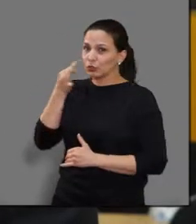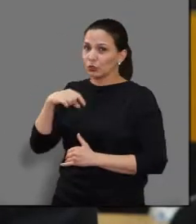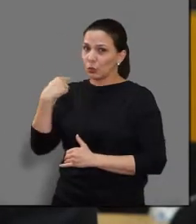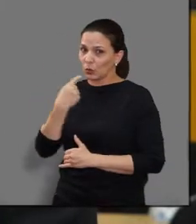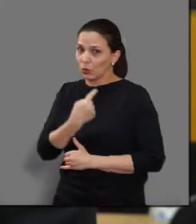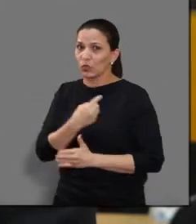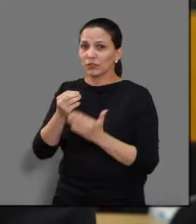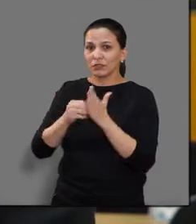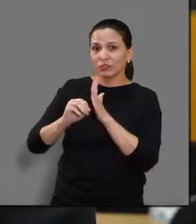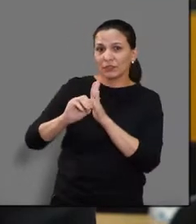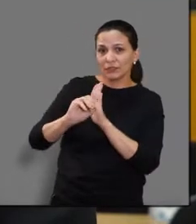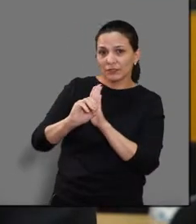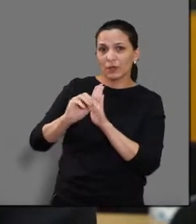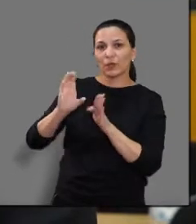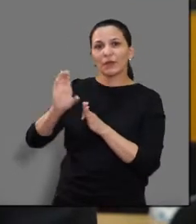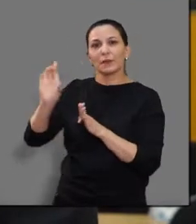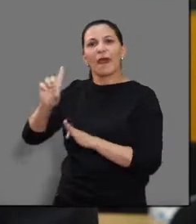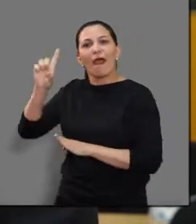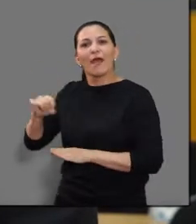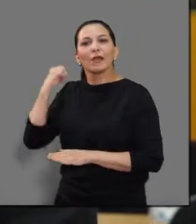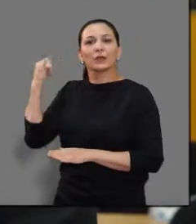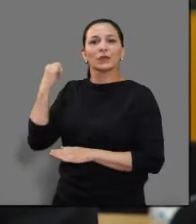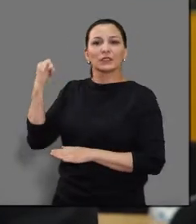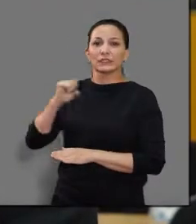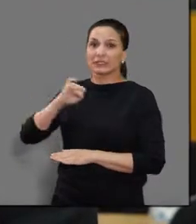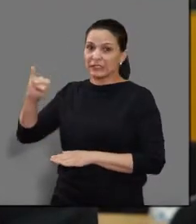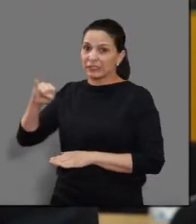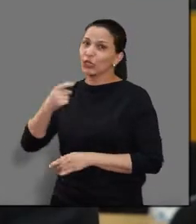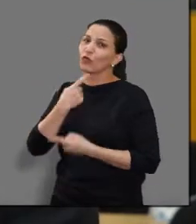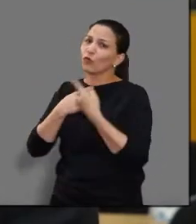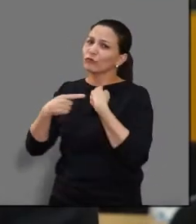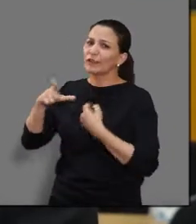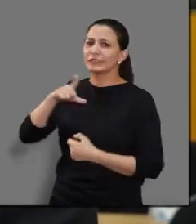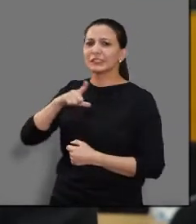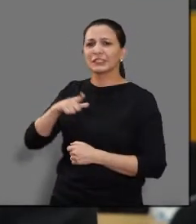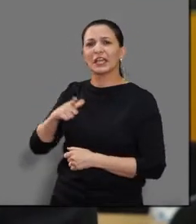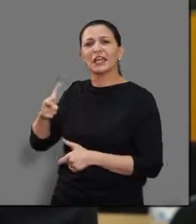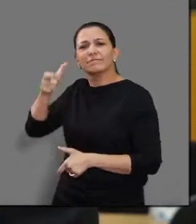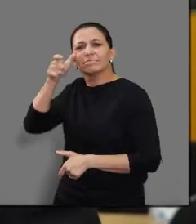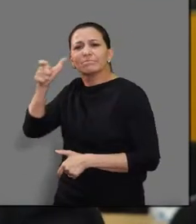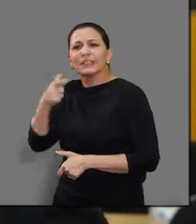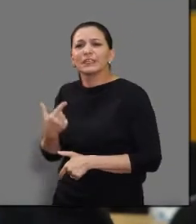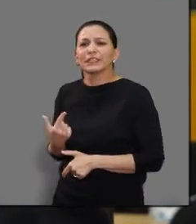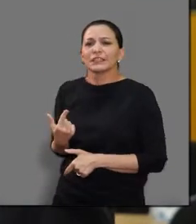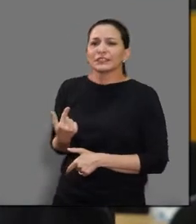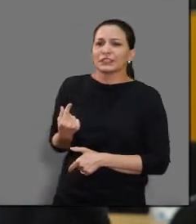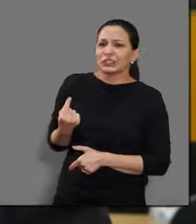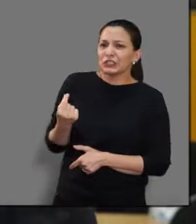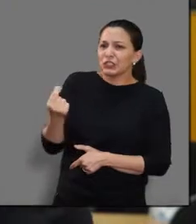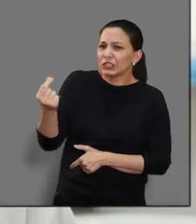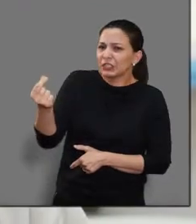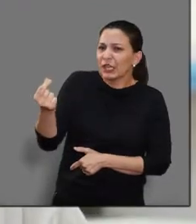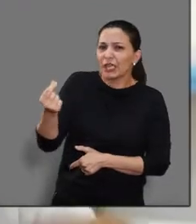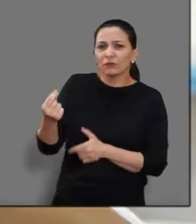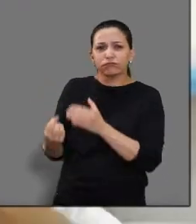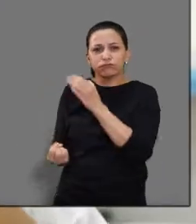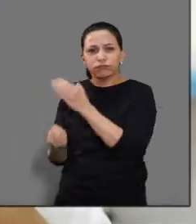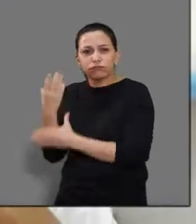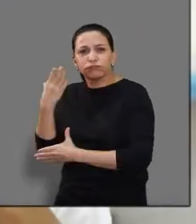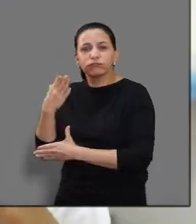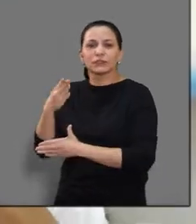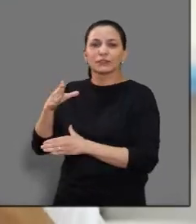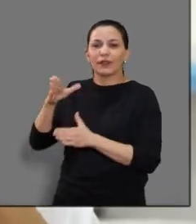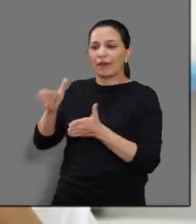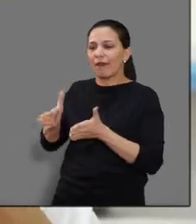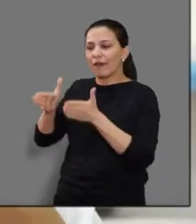tiver interesse, e se tiver dinheiro para isso, eu acho que nada é impossível com a construção de ciclovias. Basta ter um projeto, né? Além da